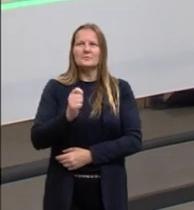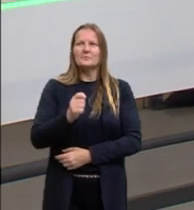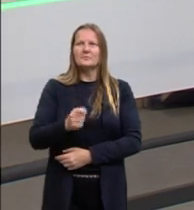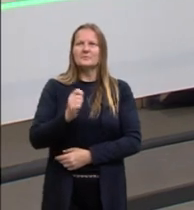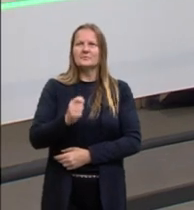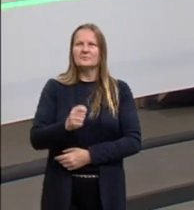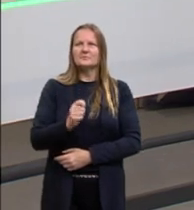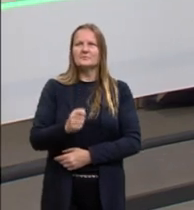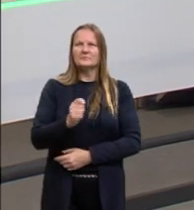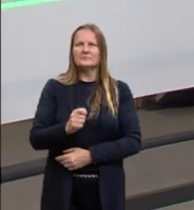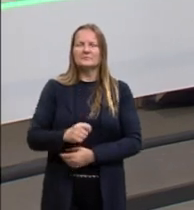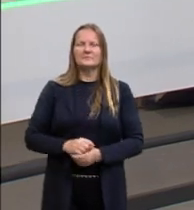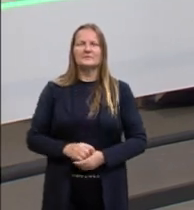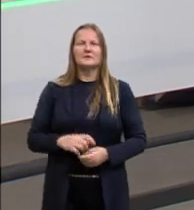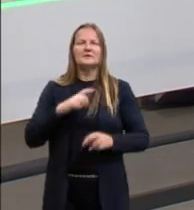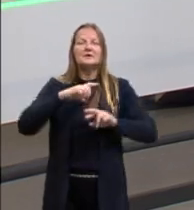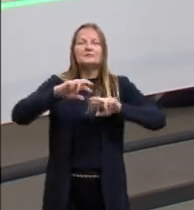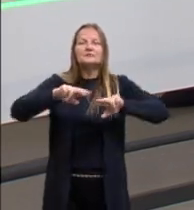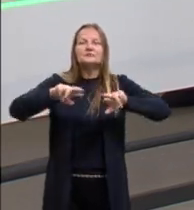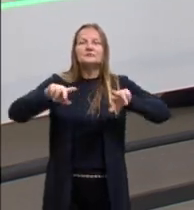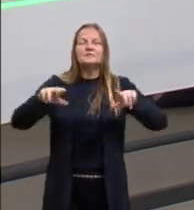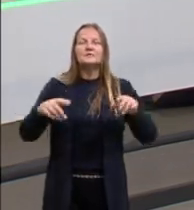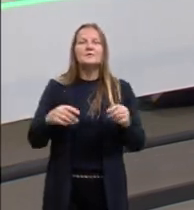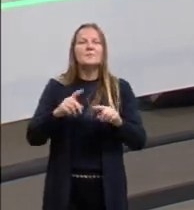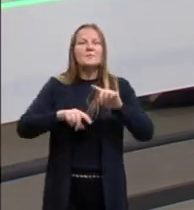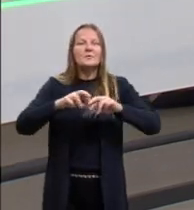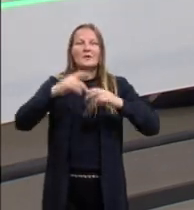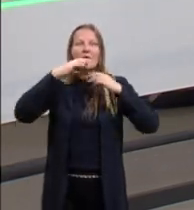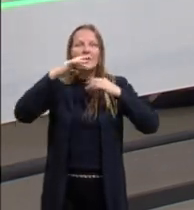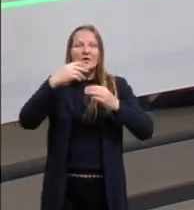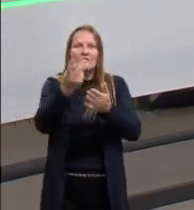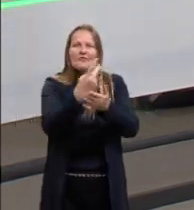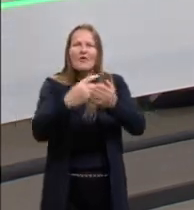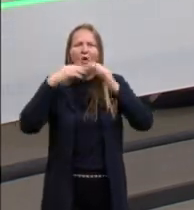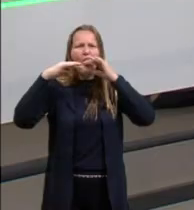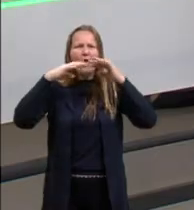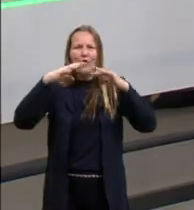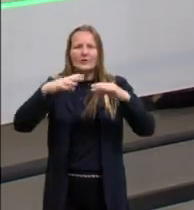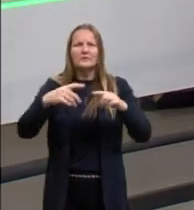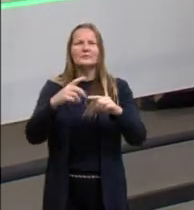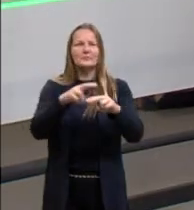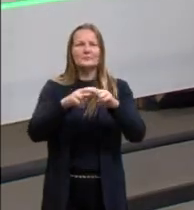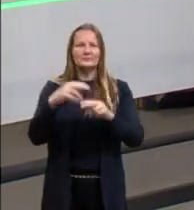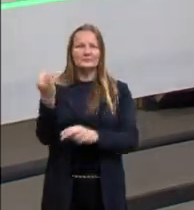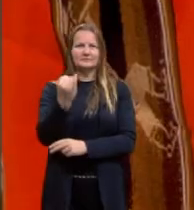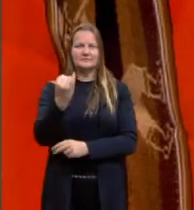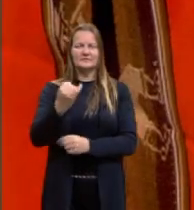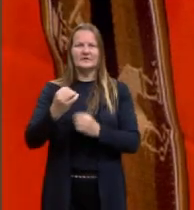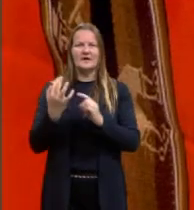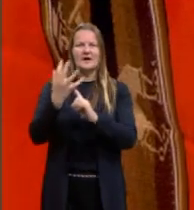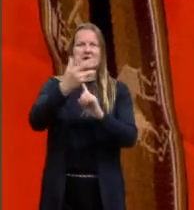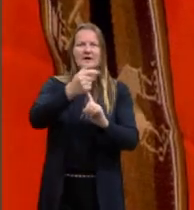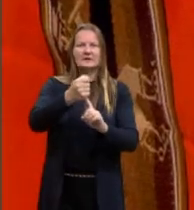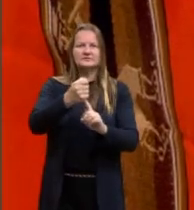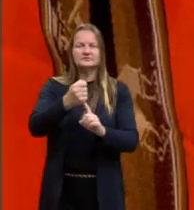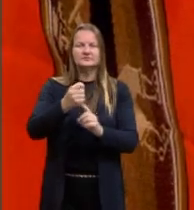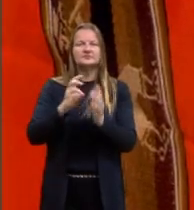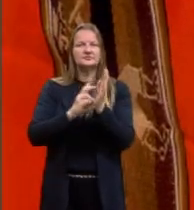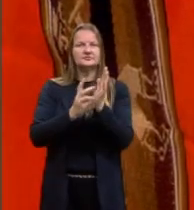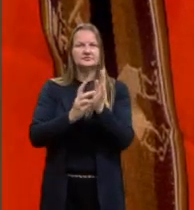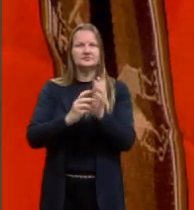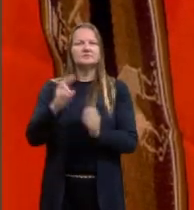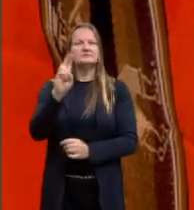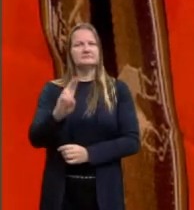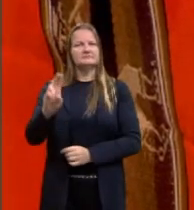tem o objeto de caça, e todos eles sempre muito decorados. E é por isso que nós falamos que a arte indígena, ela é uma arte